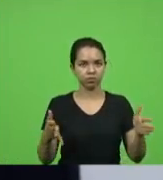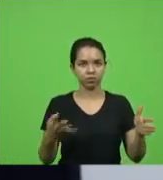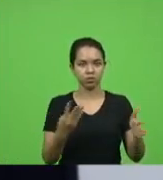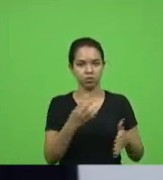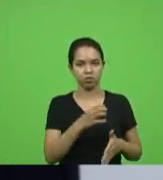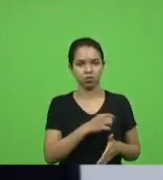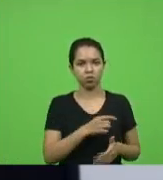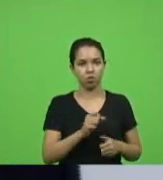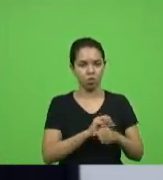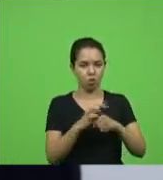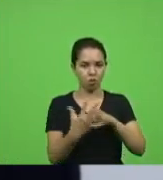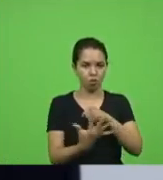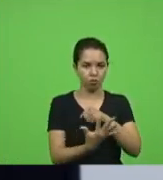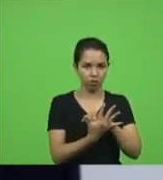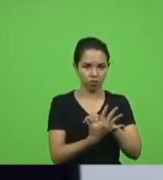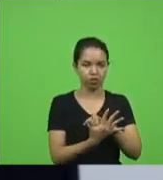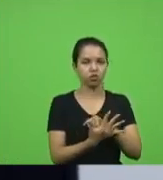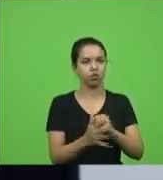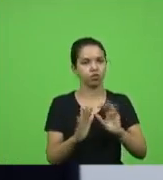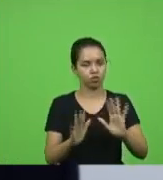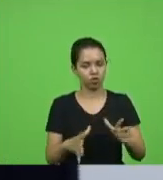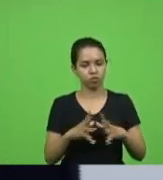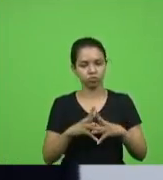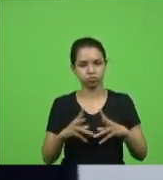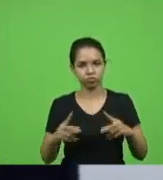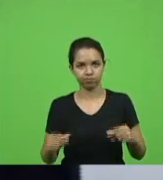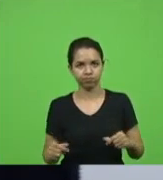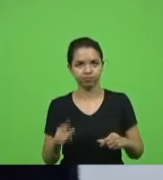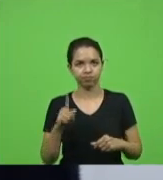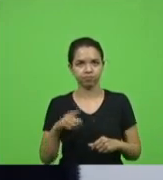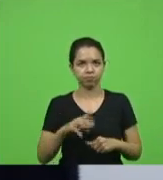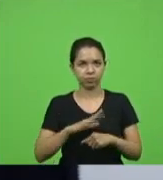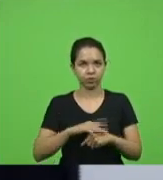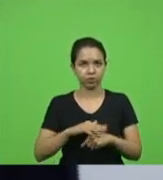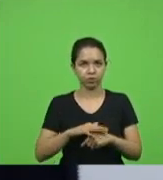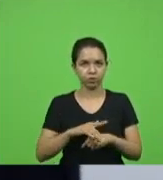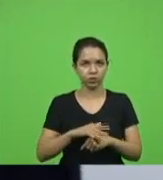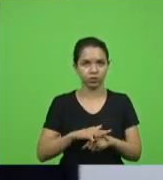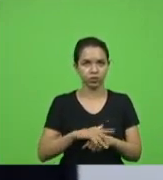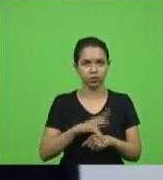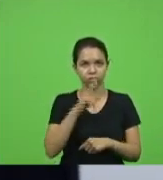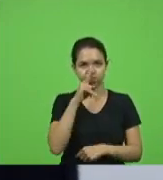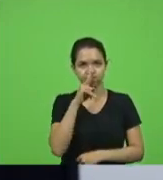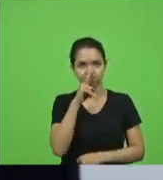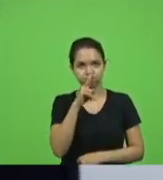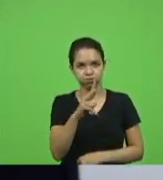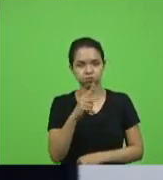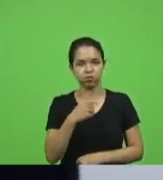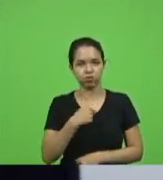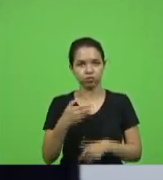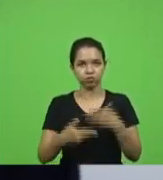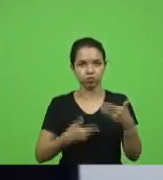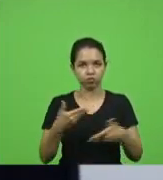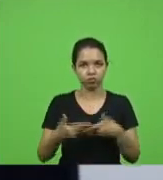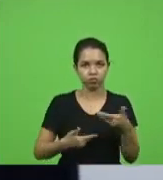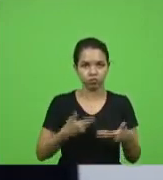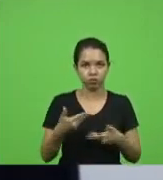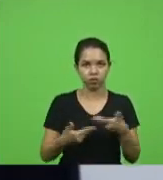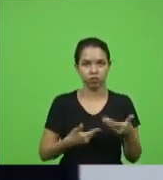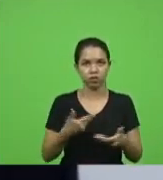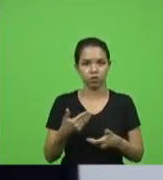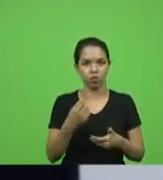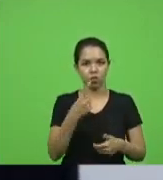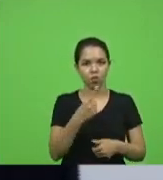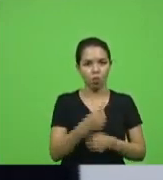convite é uma doença terrível me cuidei um ano